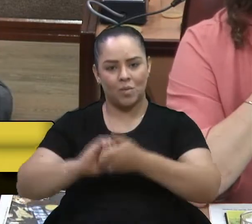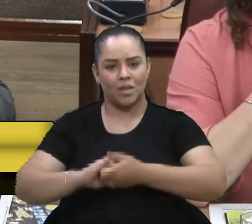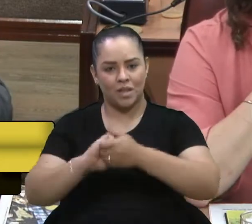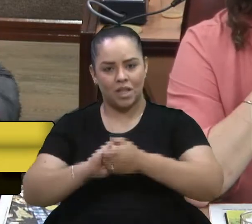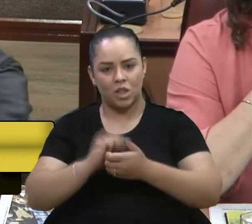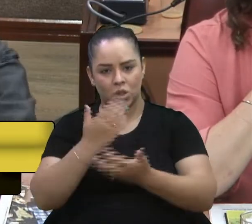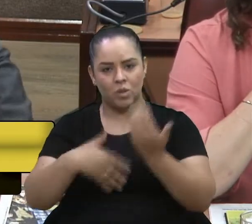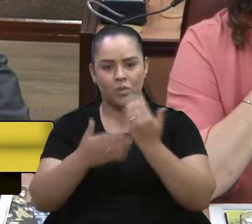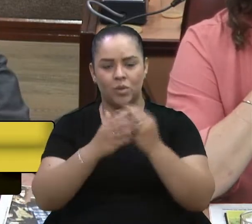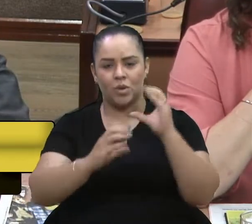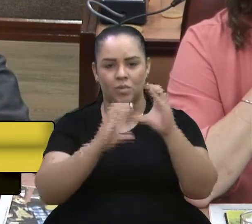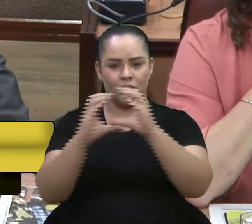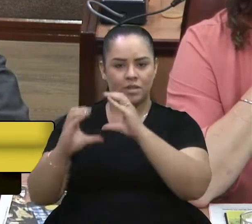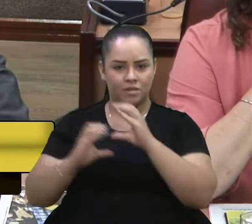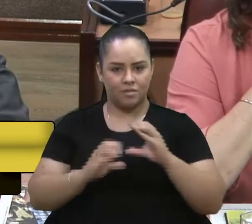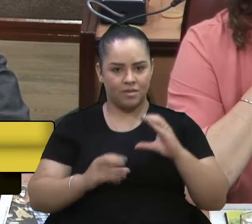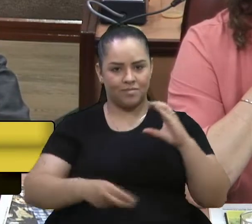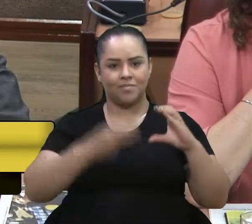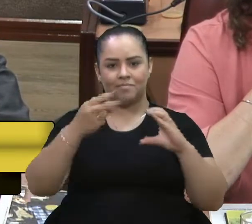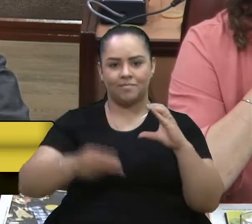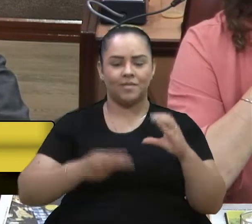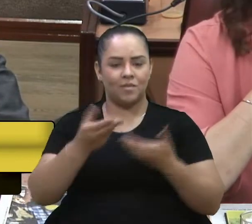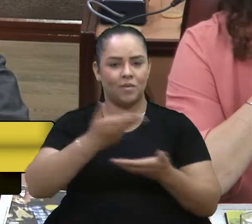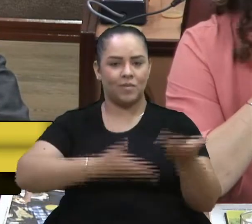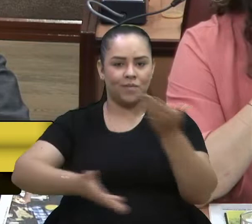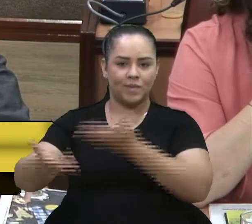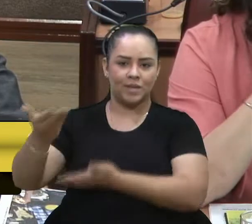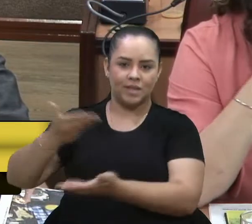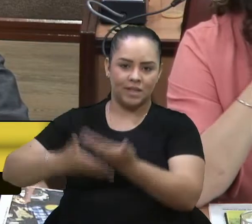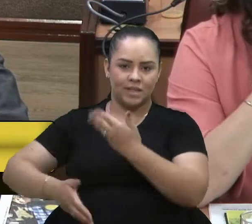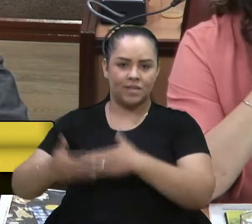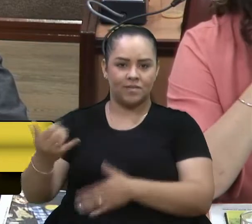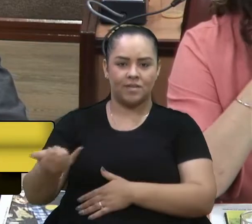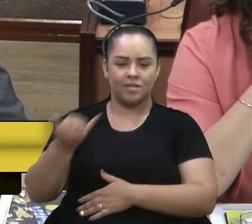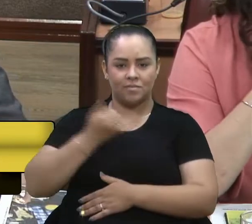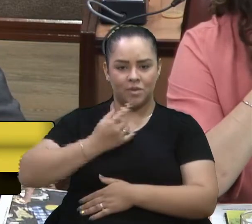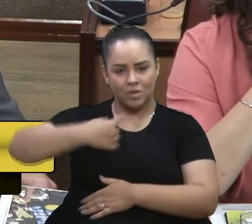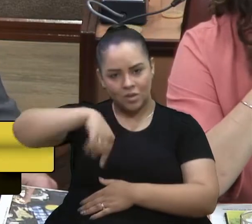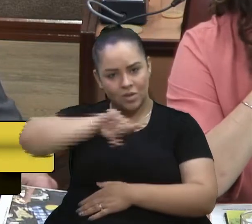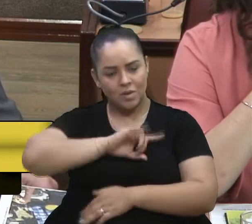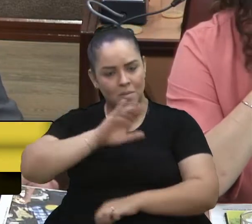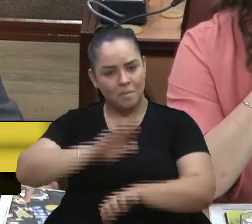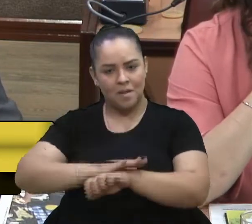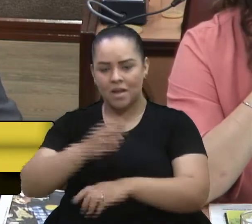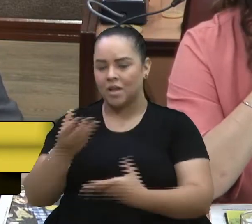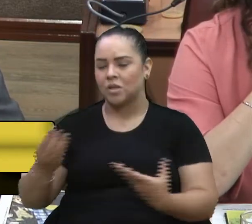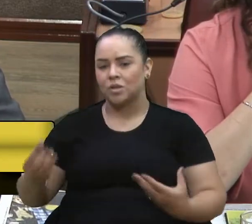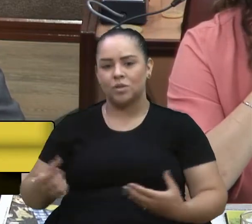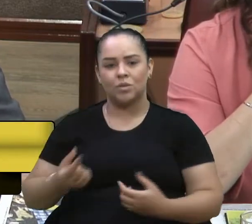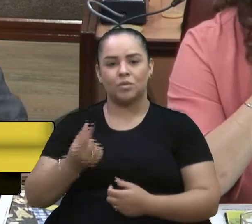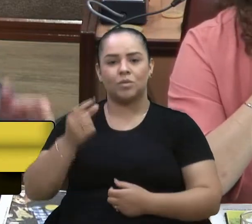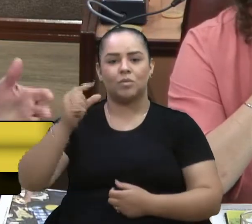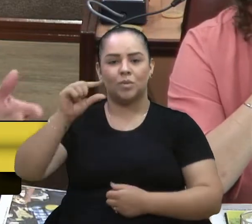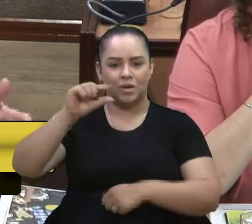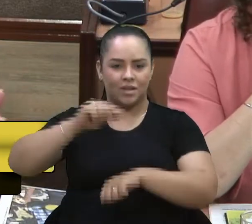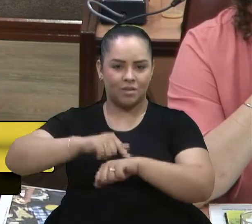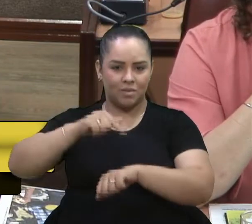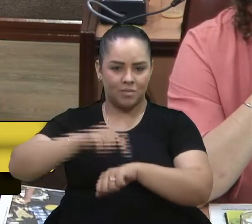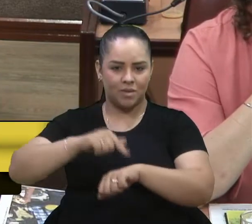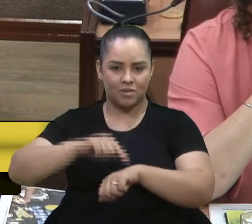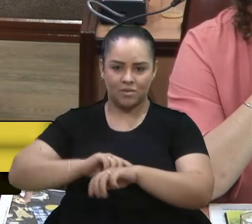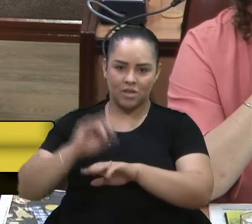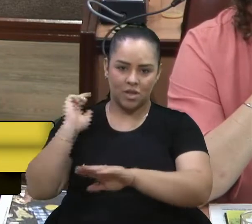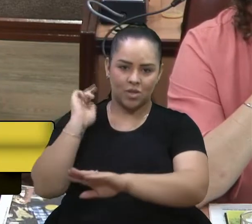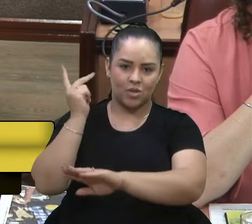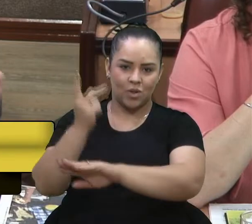da casa aqui que se envolveram e nos propiciaram mais um momento histórico aqui porque reconhecer